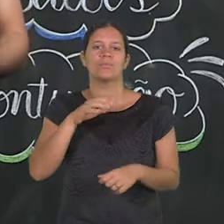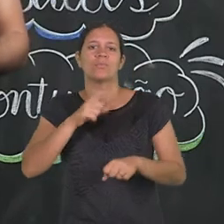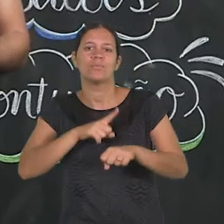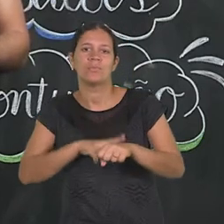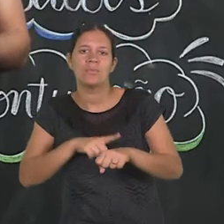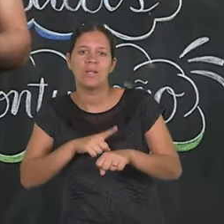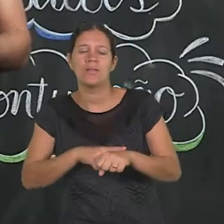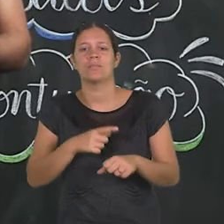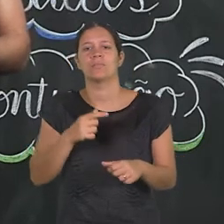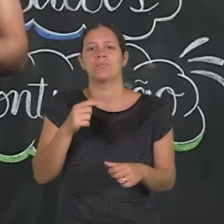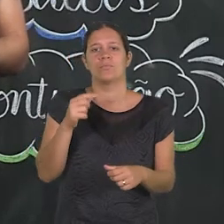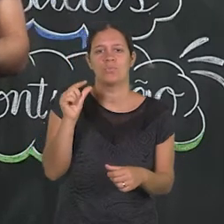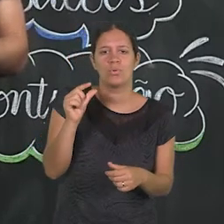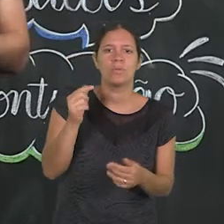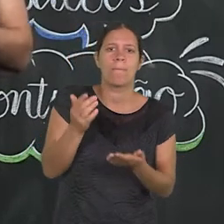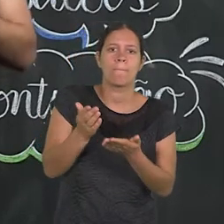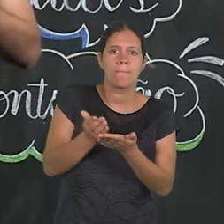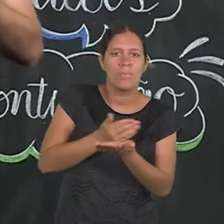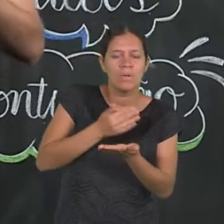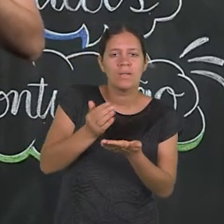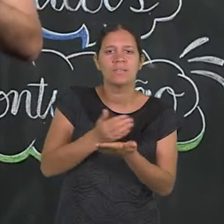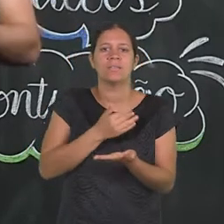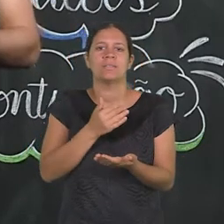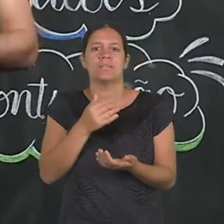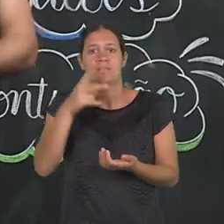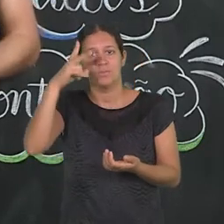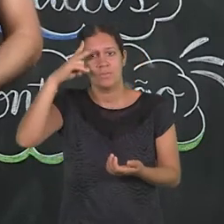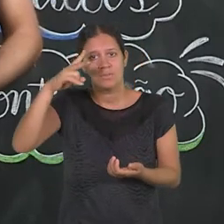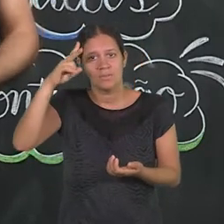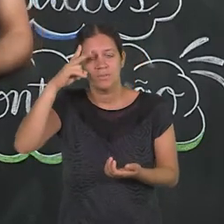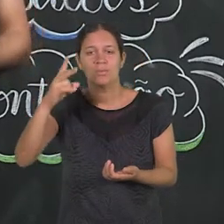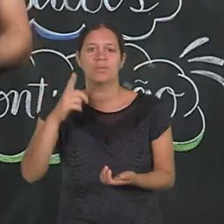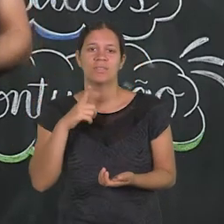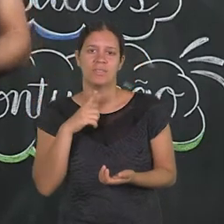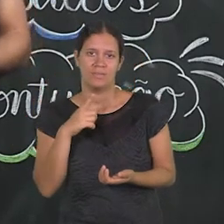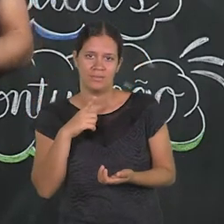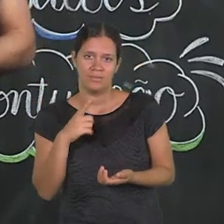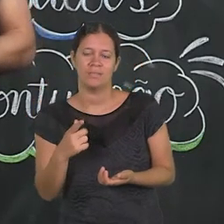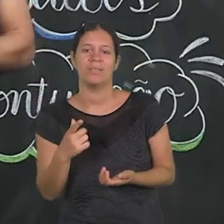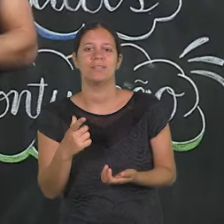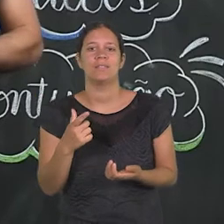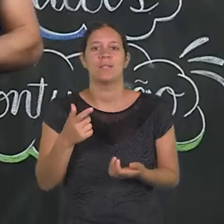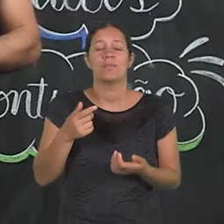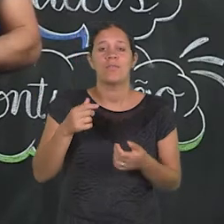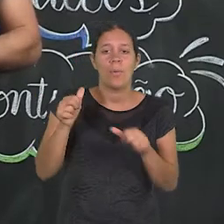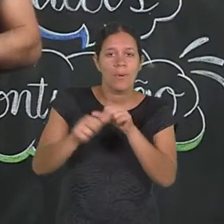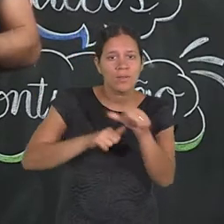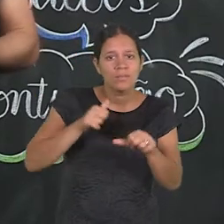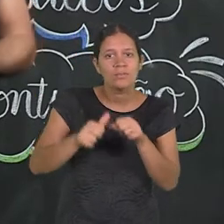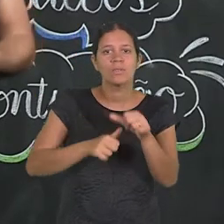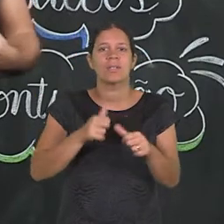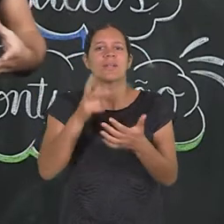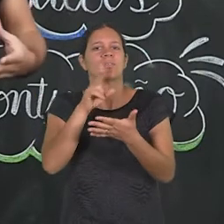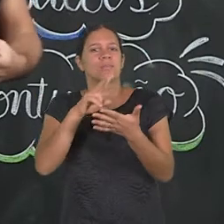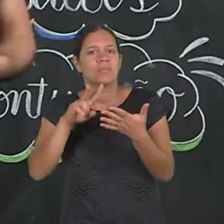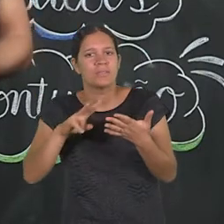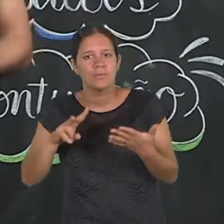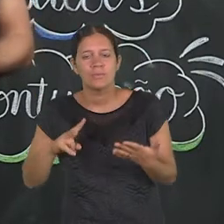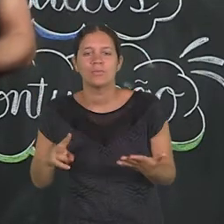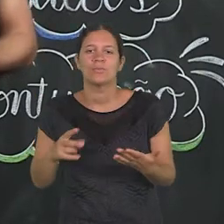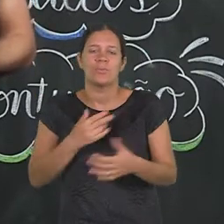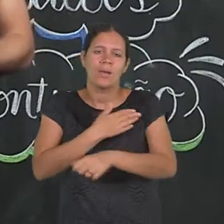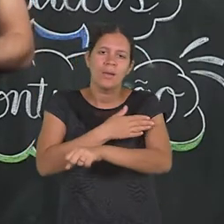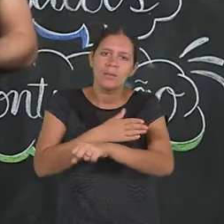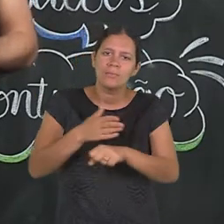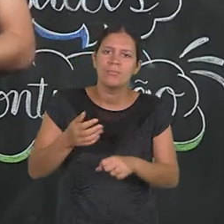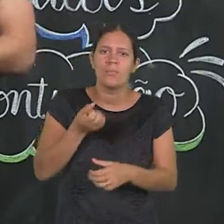e temporal, ou elas ocupam poucas páginas, elas são histórias curtas que envolvem o leitor, desde a mais tenra idade, transformam a leitura num